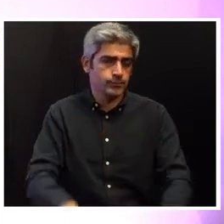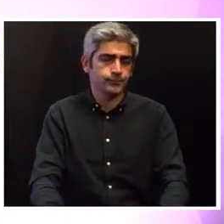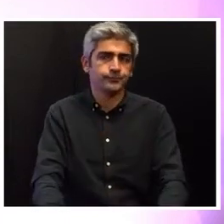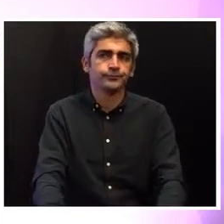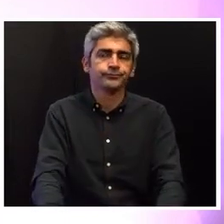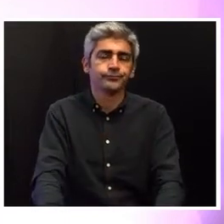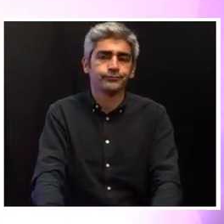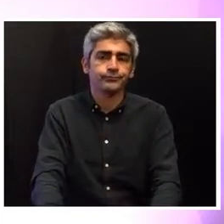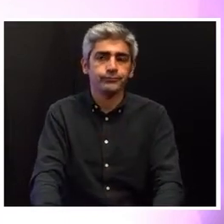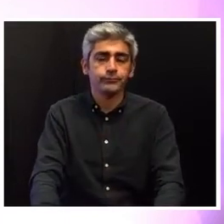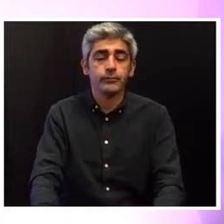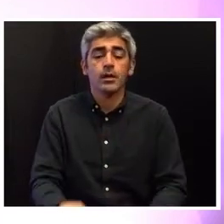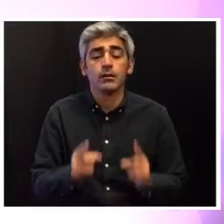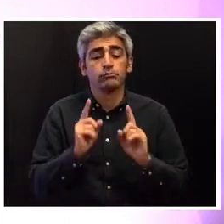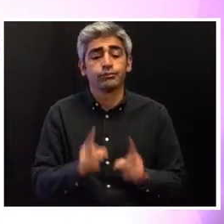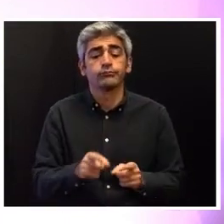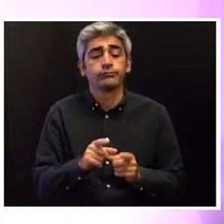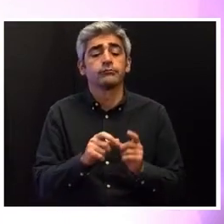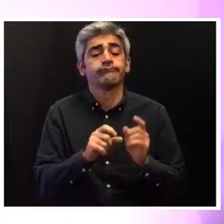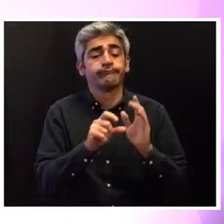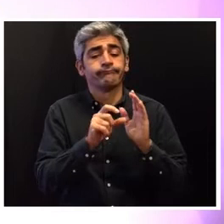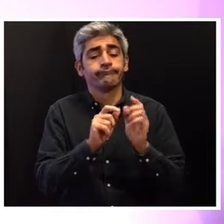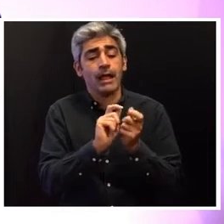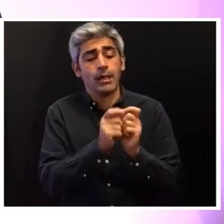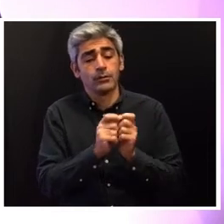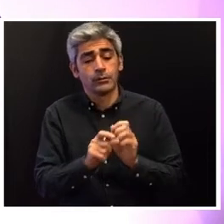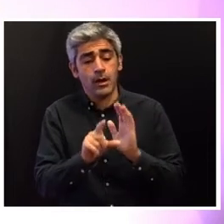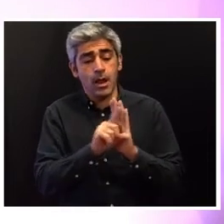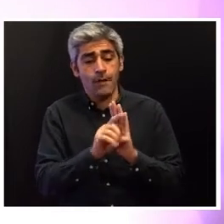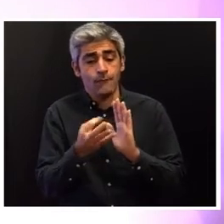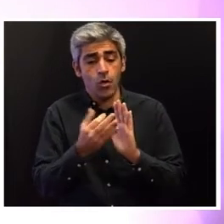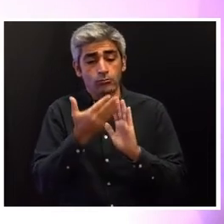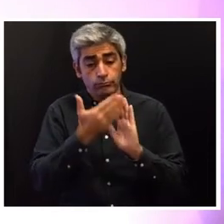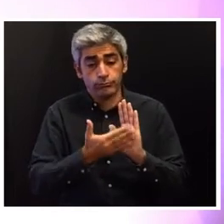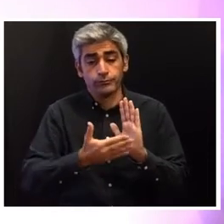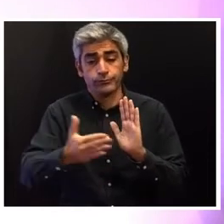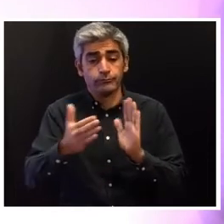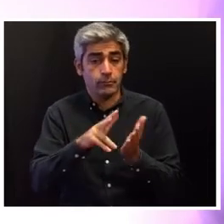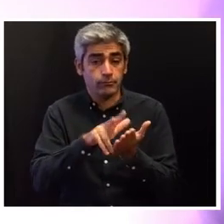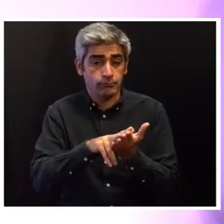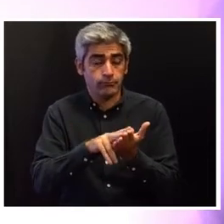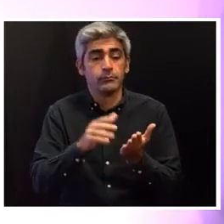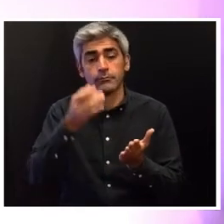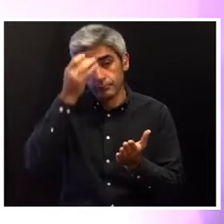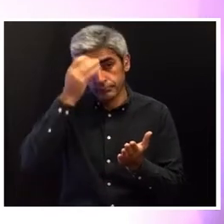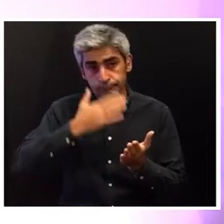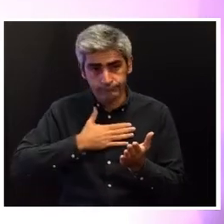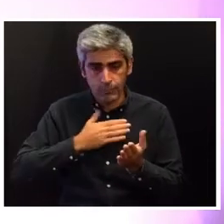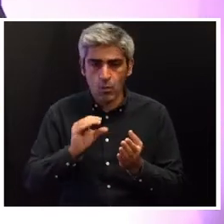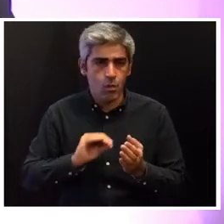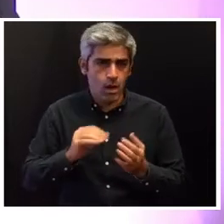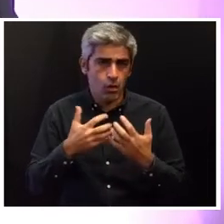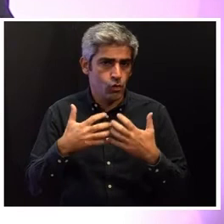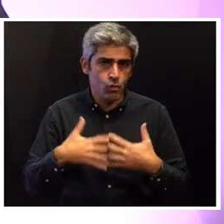A partir da entrada em vigor das referidas alterações legislativas é, a meu ver, inequívoco